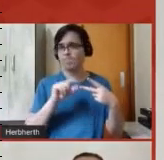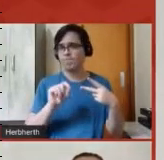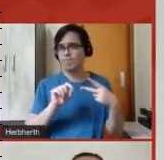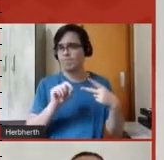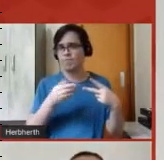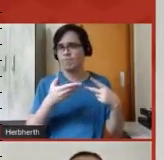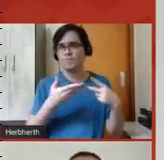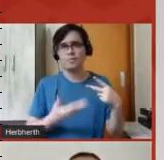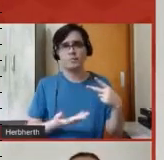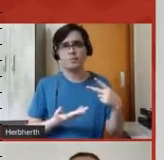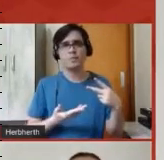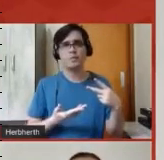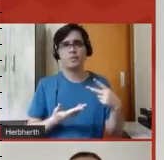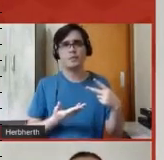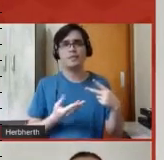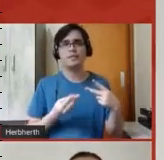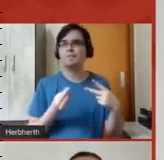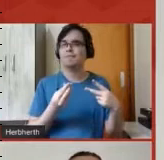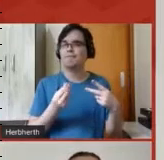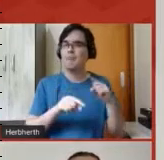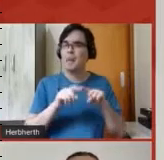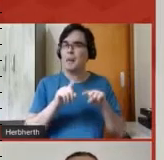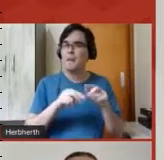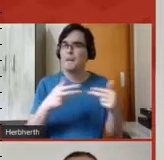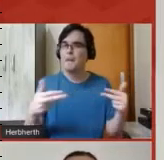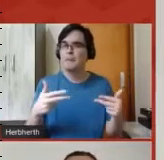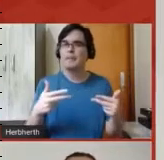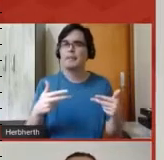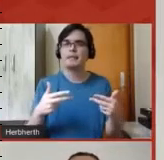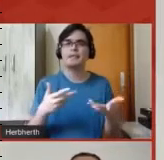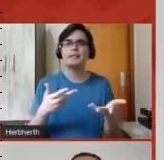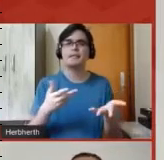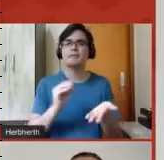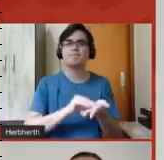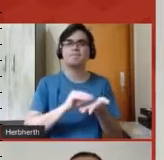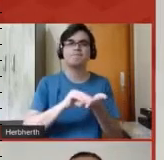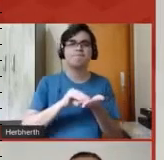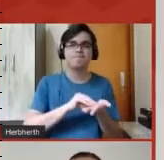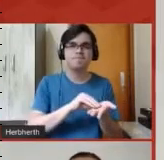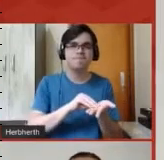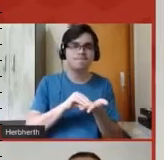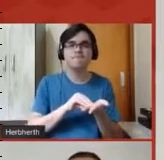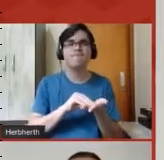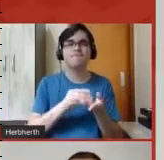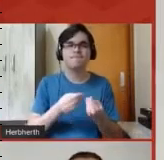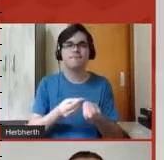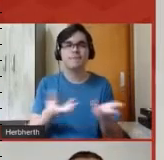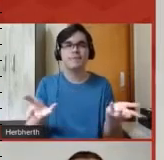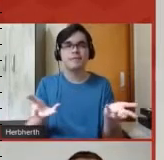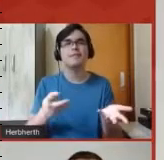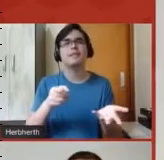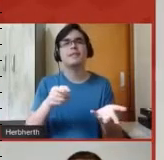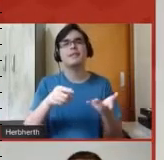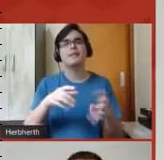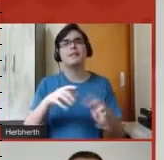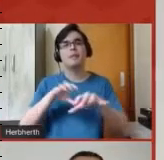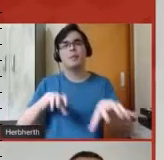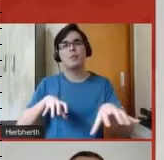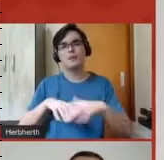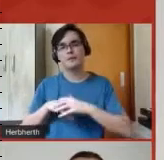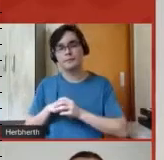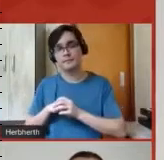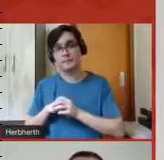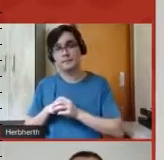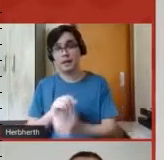falta de materiais que fossem apropriados para uma oferta não presencial. Se havia algo que nós tínhamos